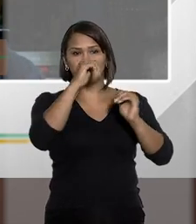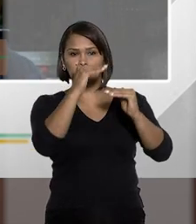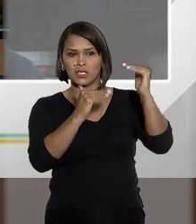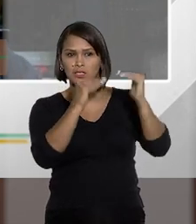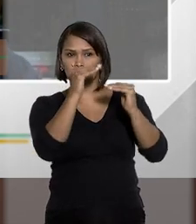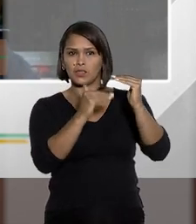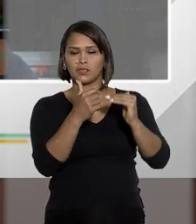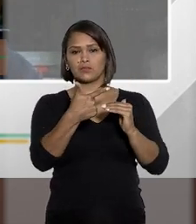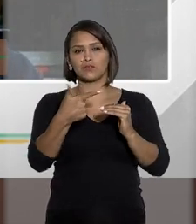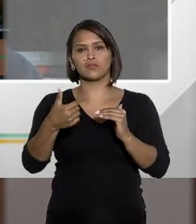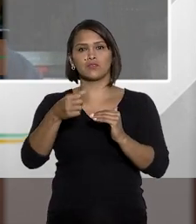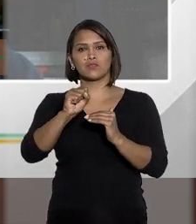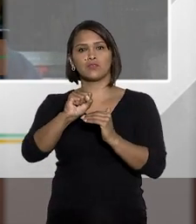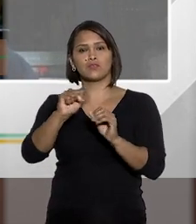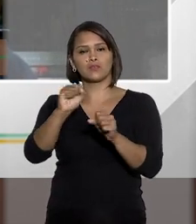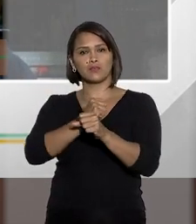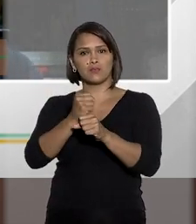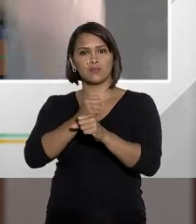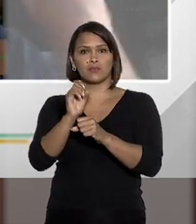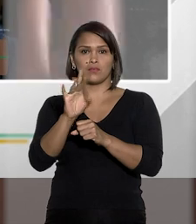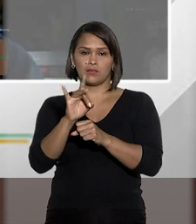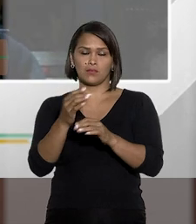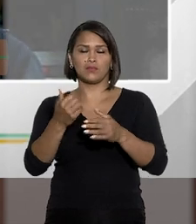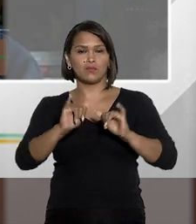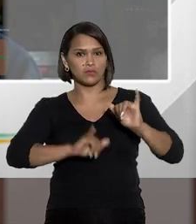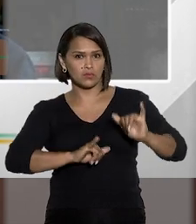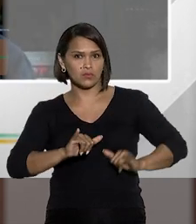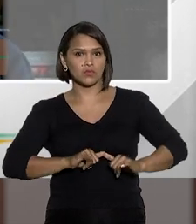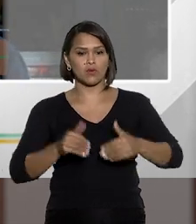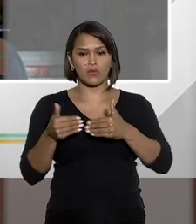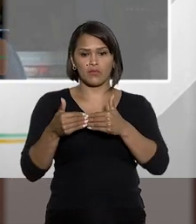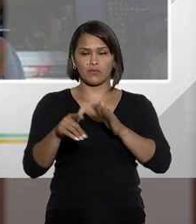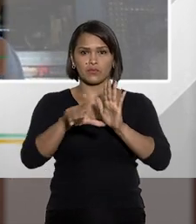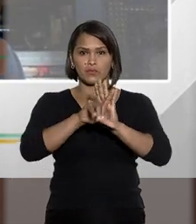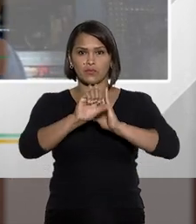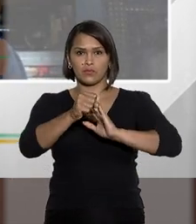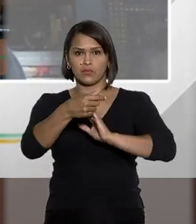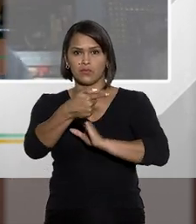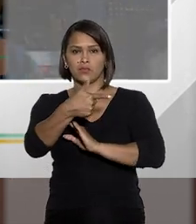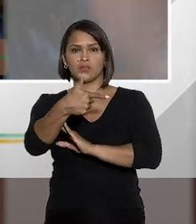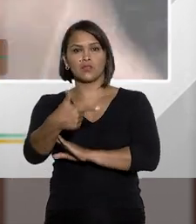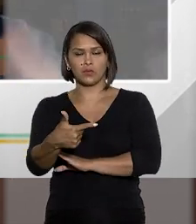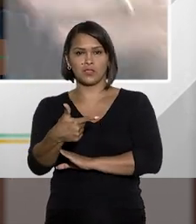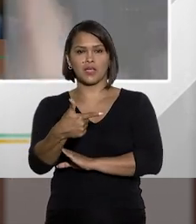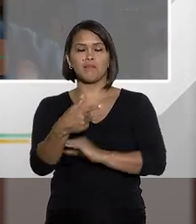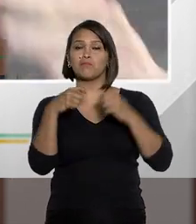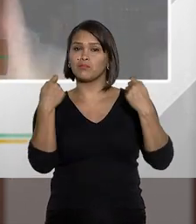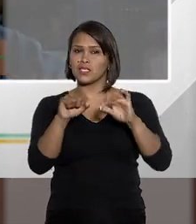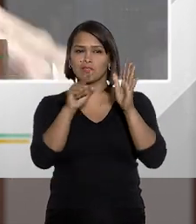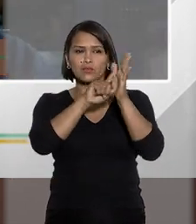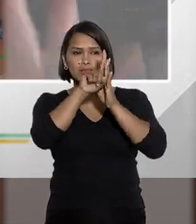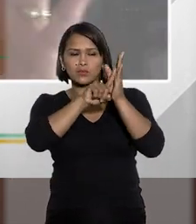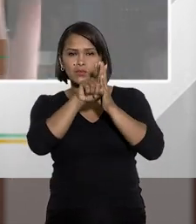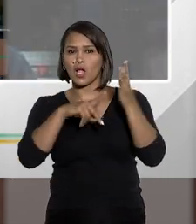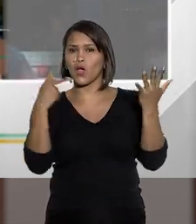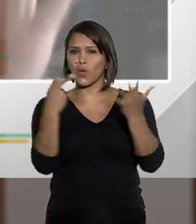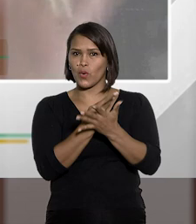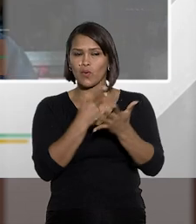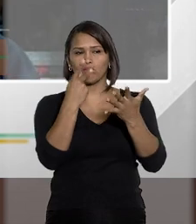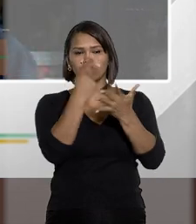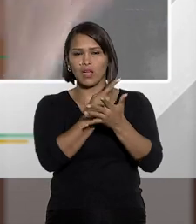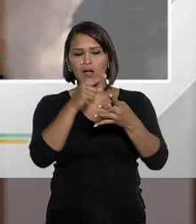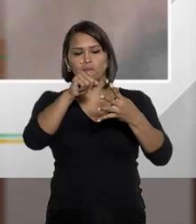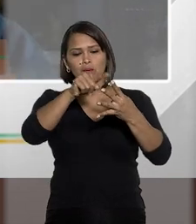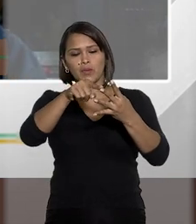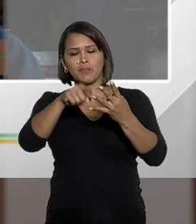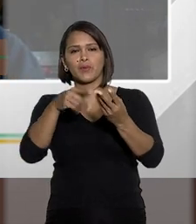equiparado a hediondo, pena de 2 a 8 anos, sofre os consecutários da lei 8.072? Vamos ter que analisar as circunstâncias